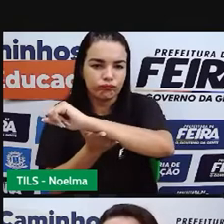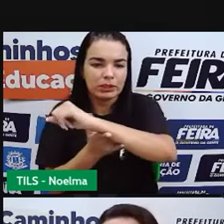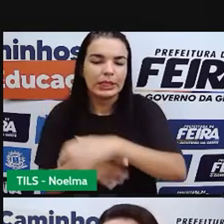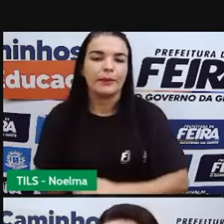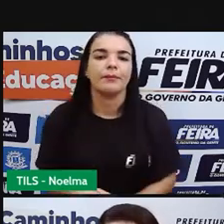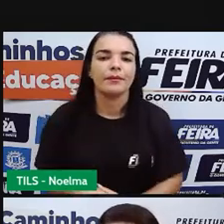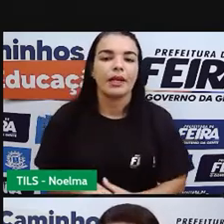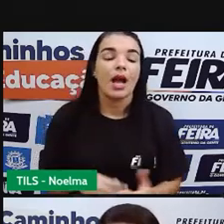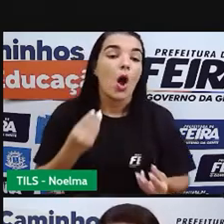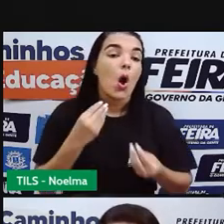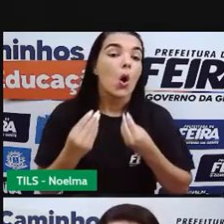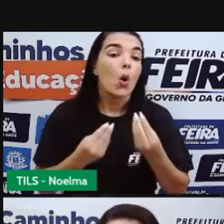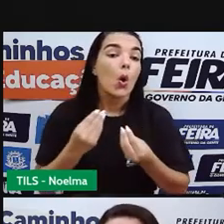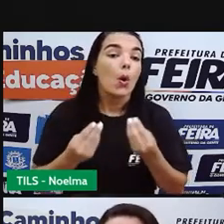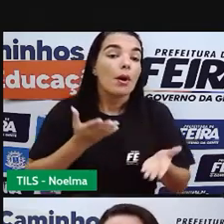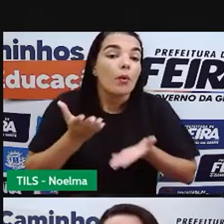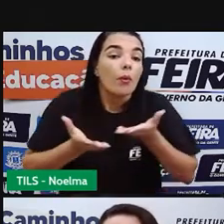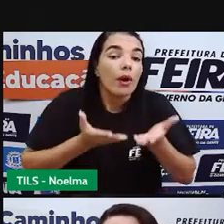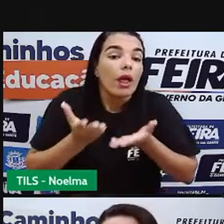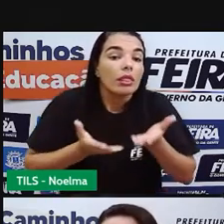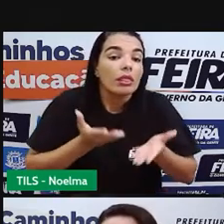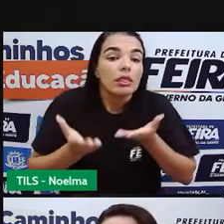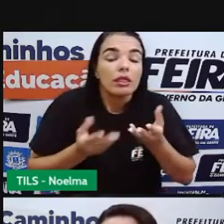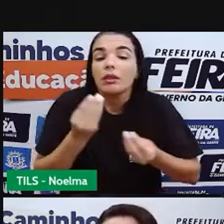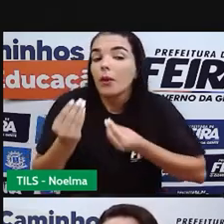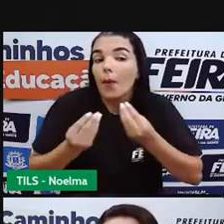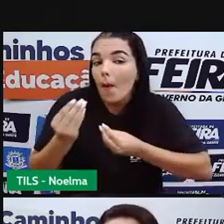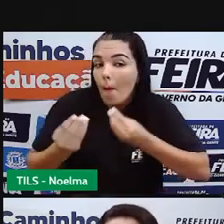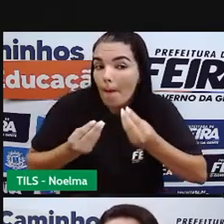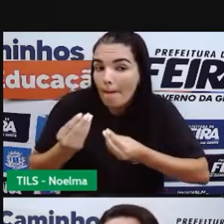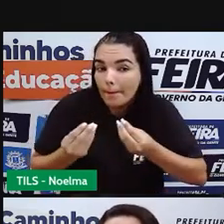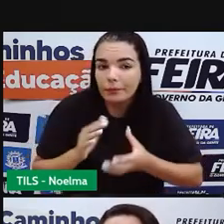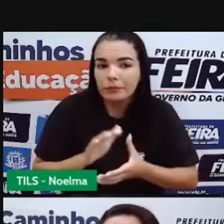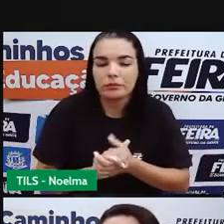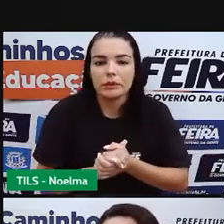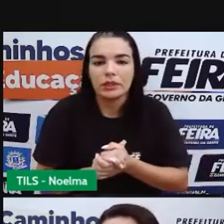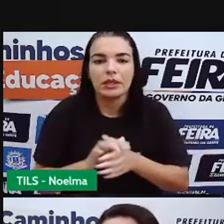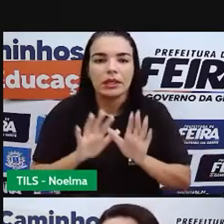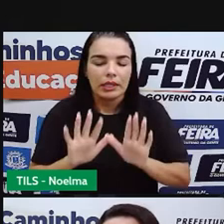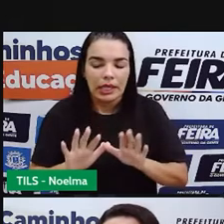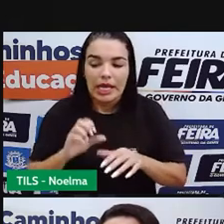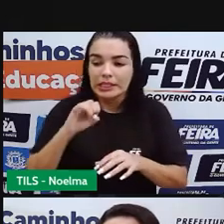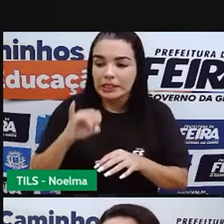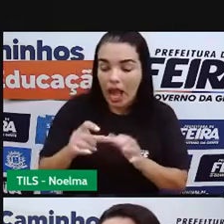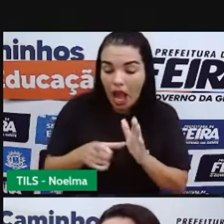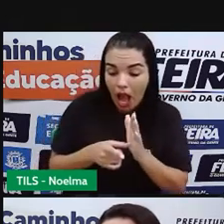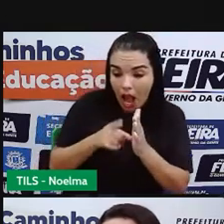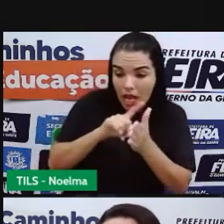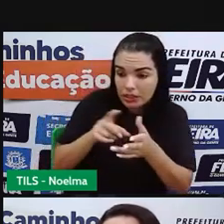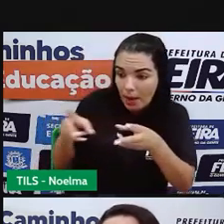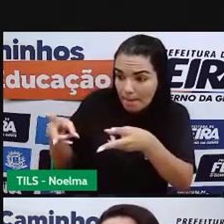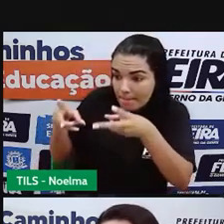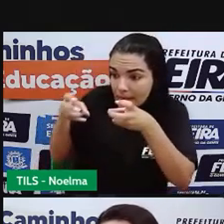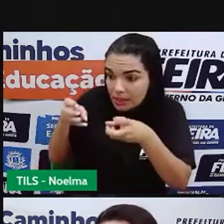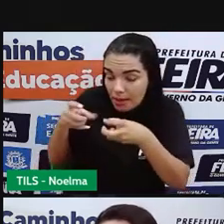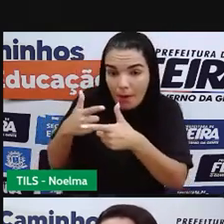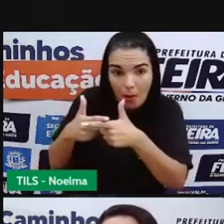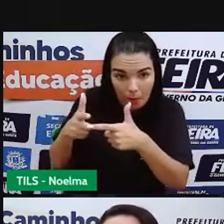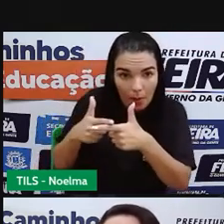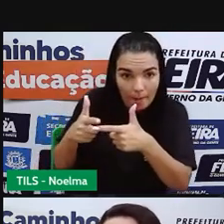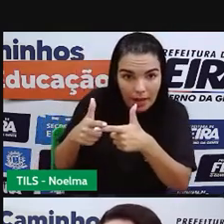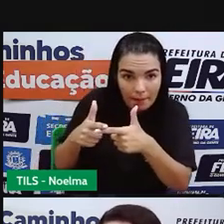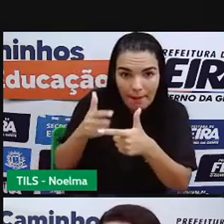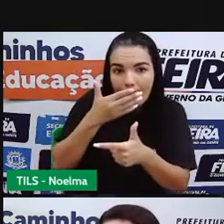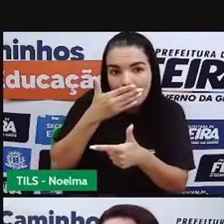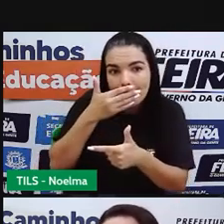Tratamento da bulimia. Como é que se trata a bulimia, então? Quanto mais cedo for diagnosticado o problema, melhor, né?